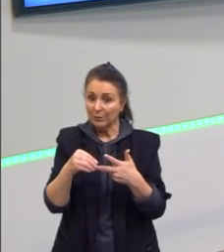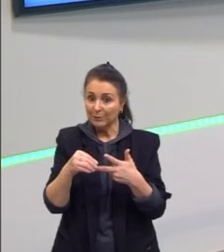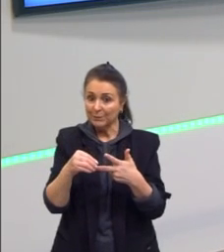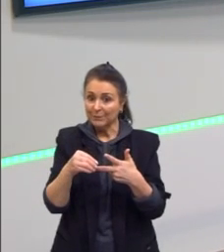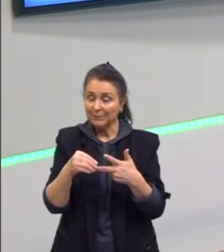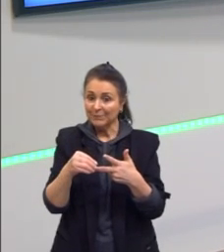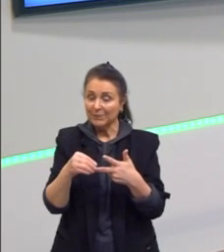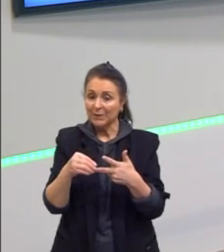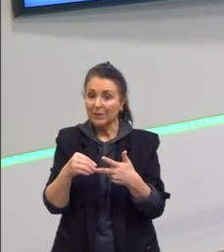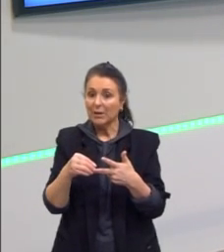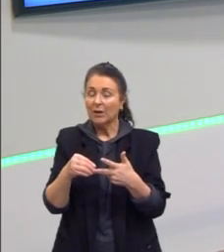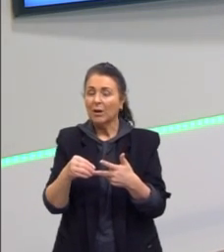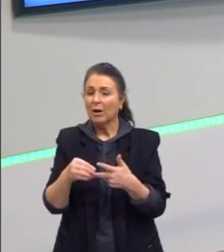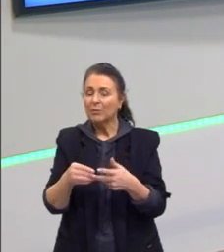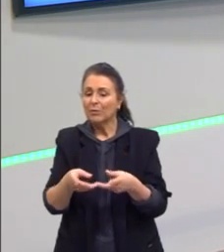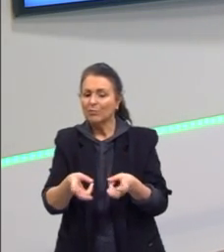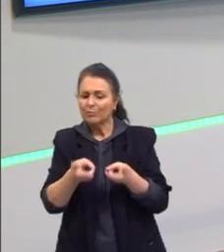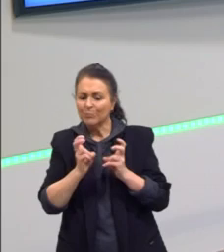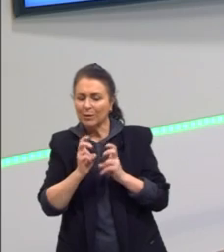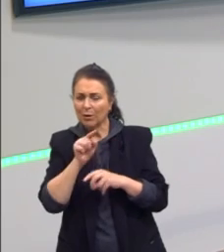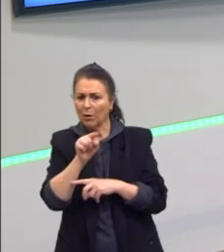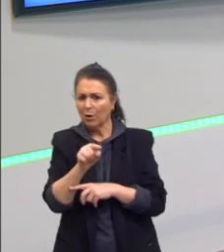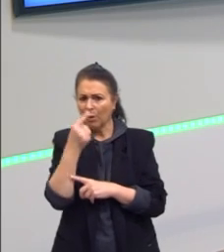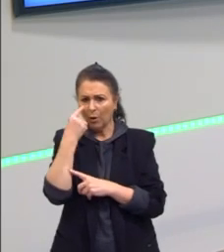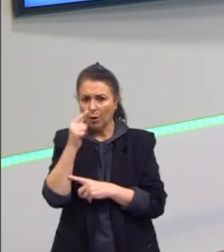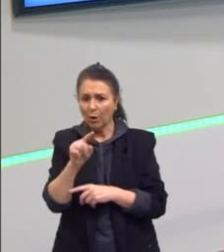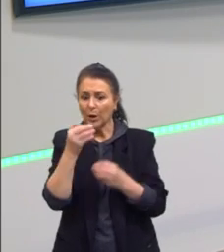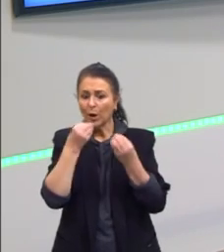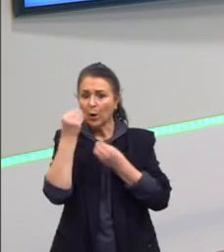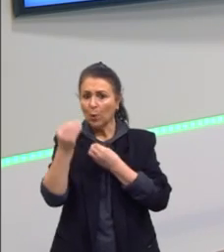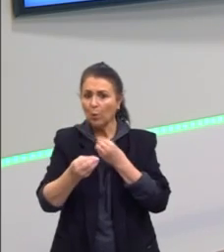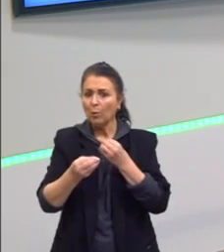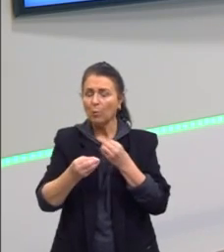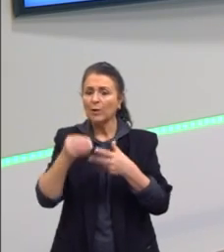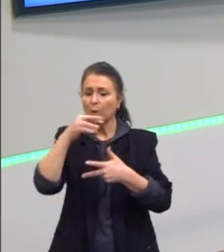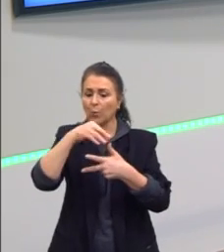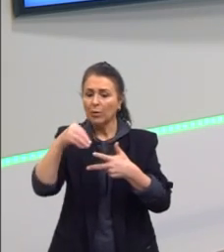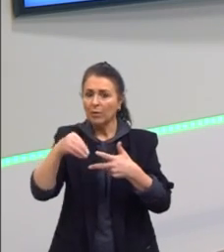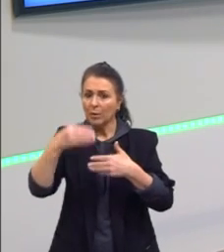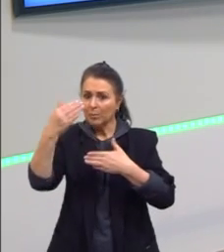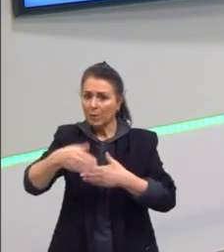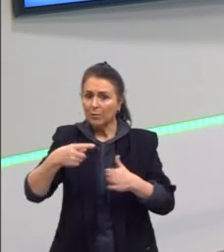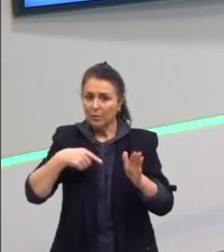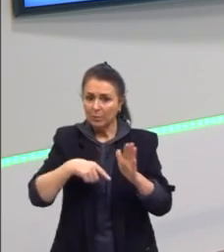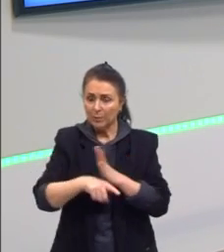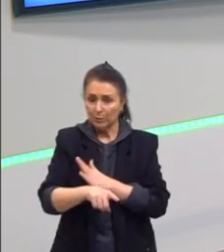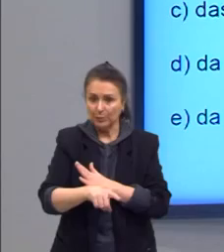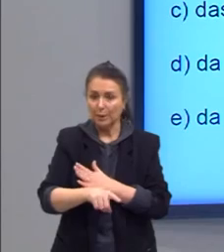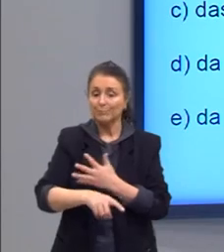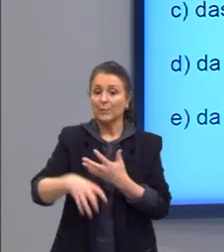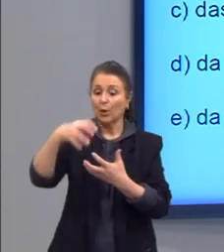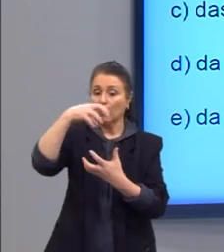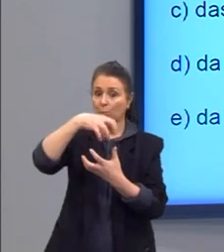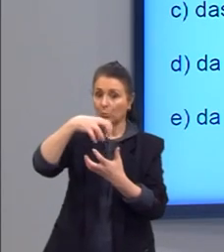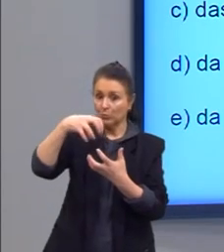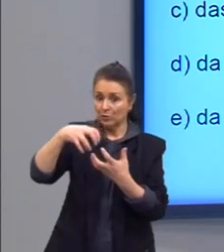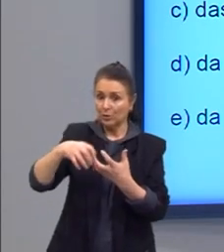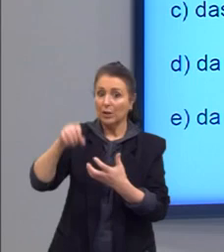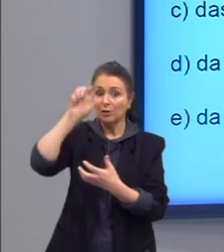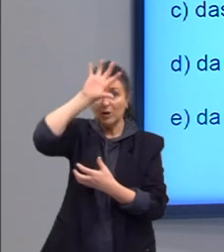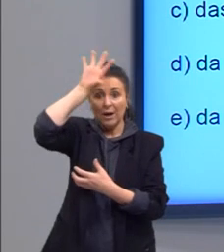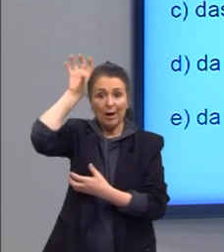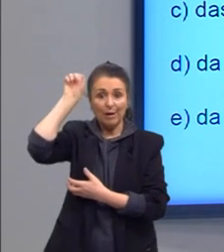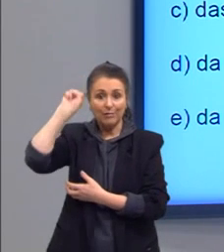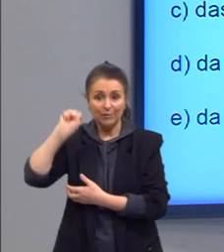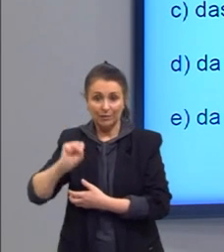tá, gurizada? Vamos ver, então, como é que isso é visto no Enem, tá? O continente africano, no seu conjunto, apresenta